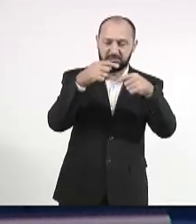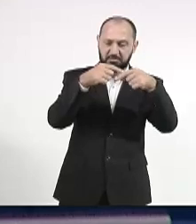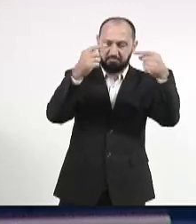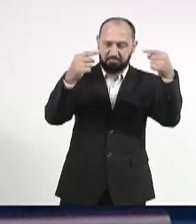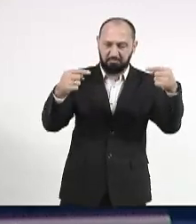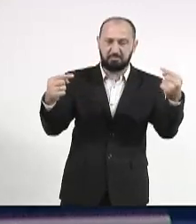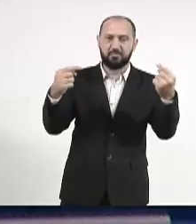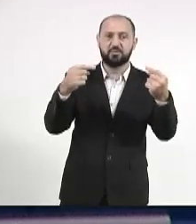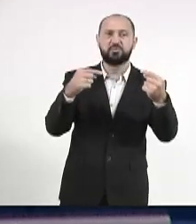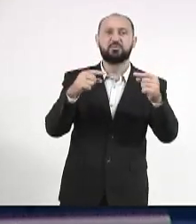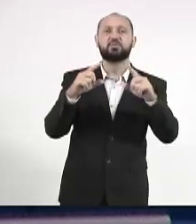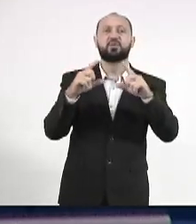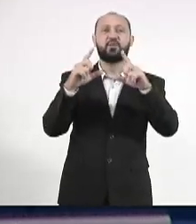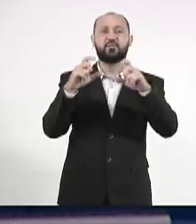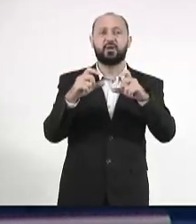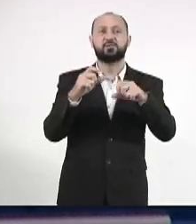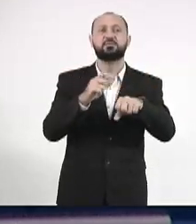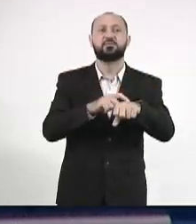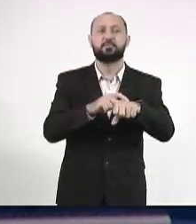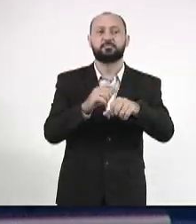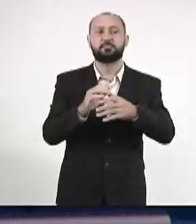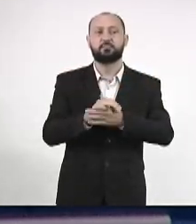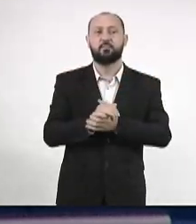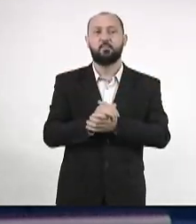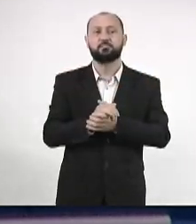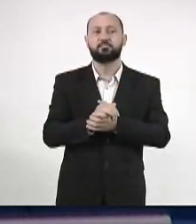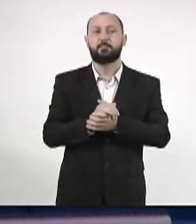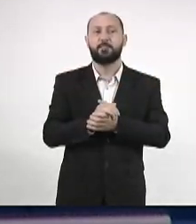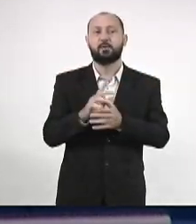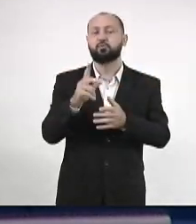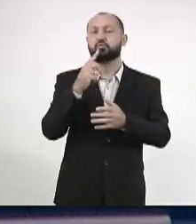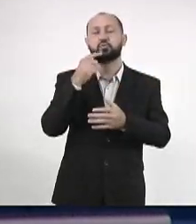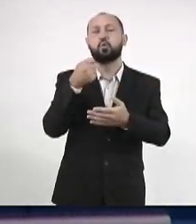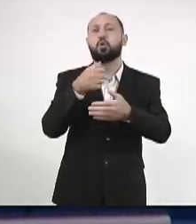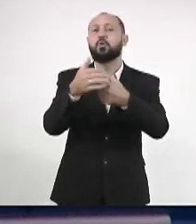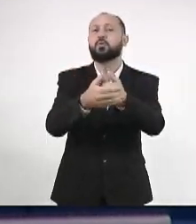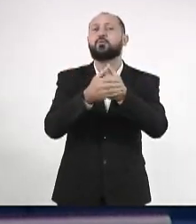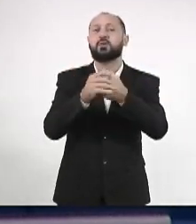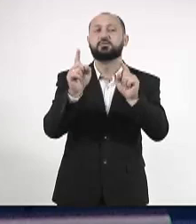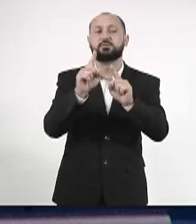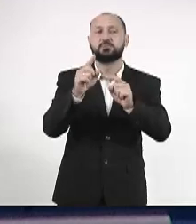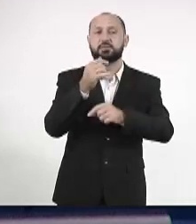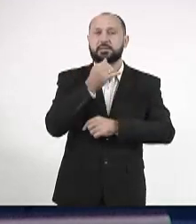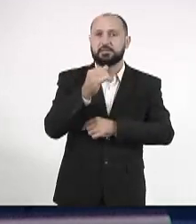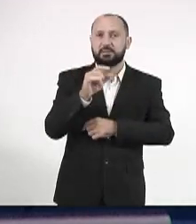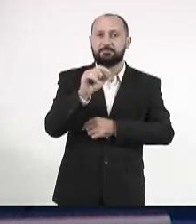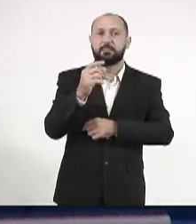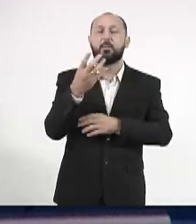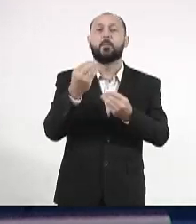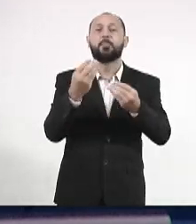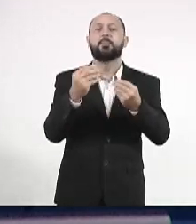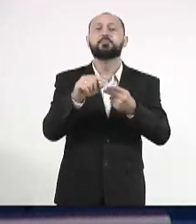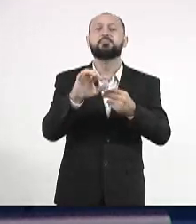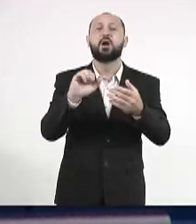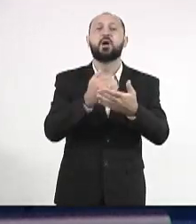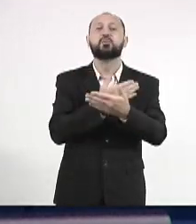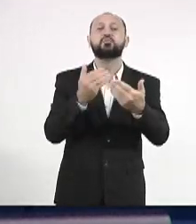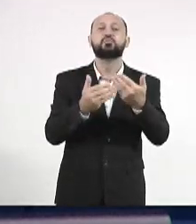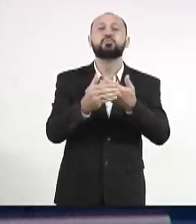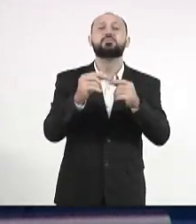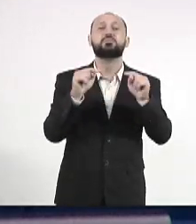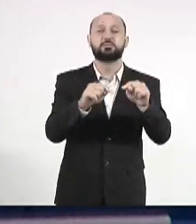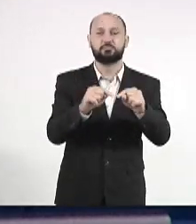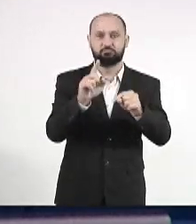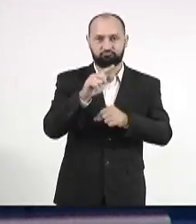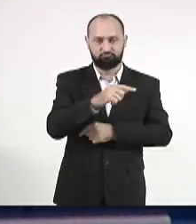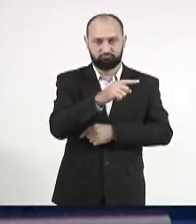nessa foto, nessa situação aí. Não estou defendendo aqui os operadores, mas muito caso que está acontecendo é